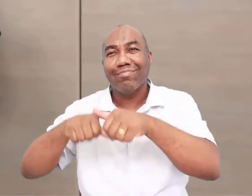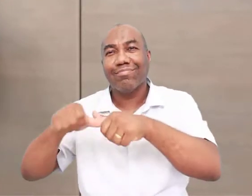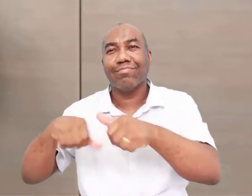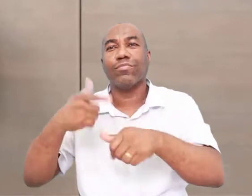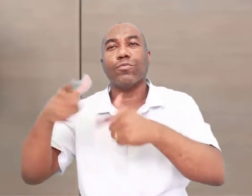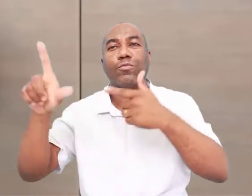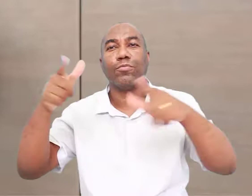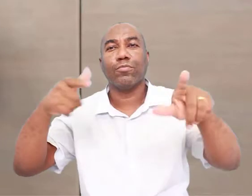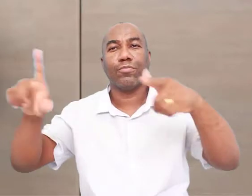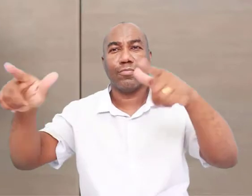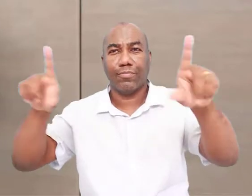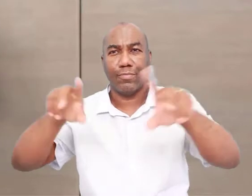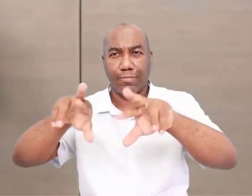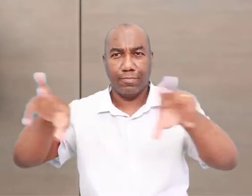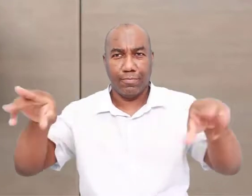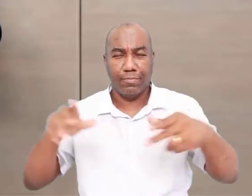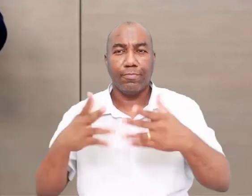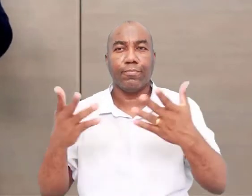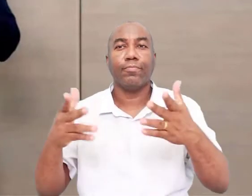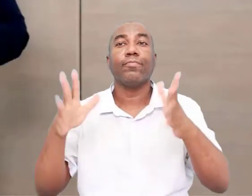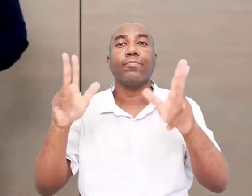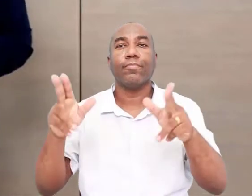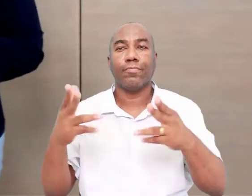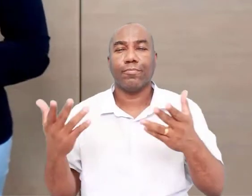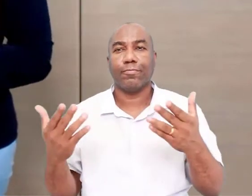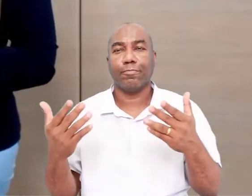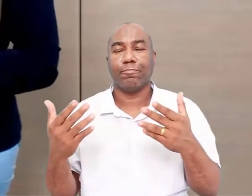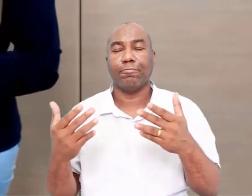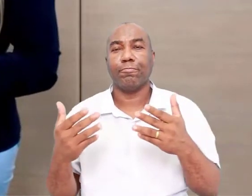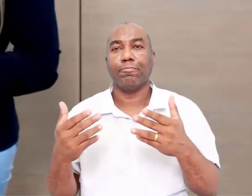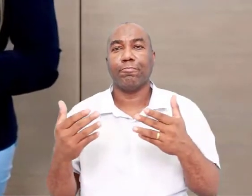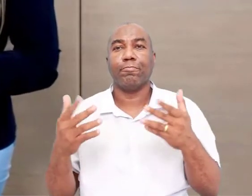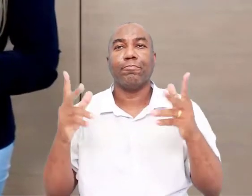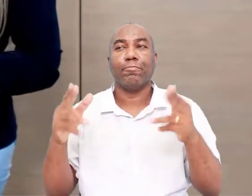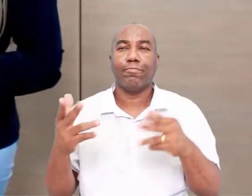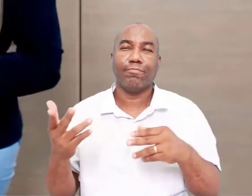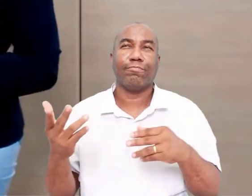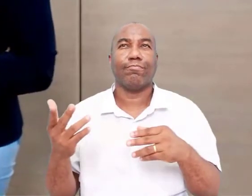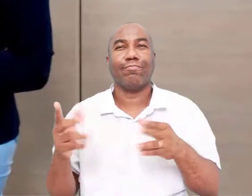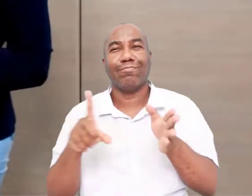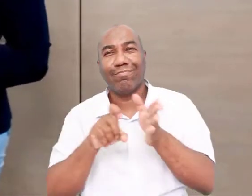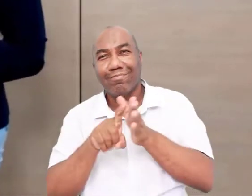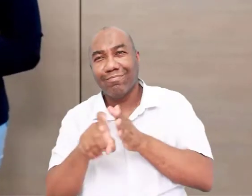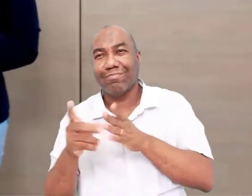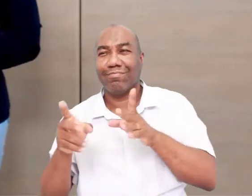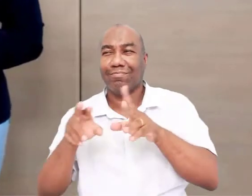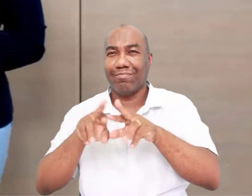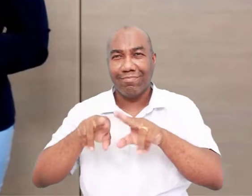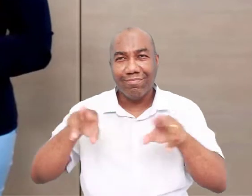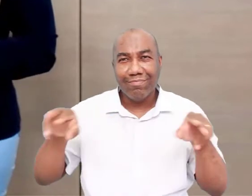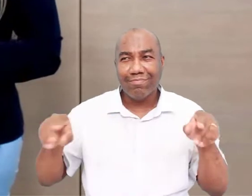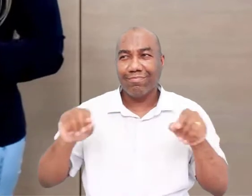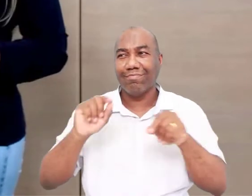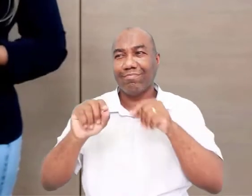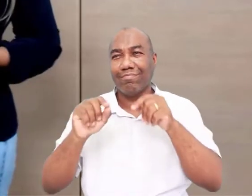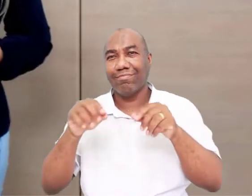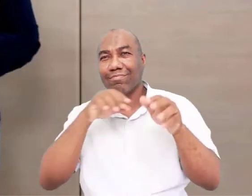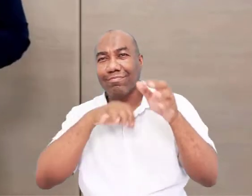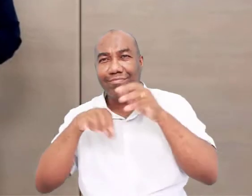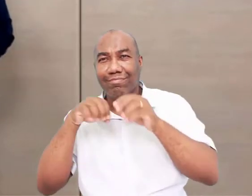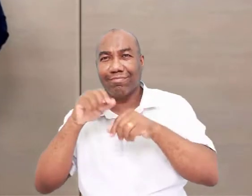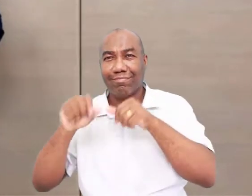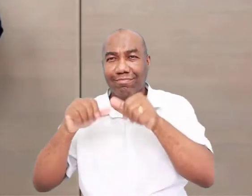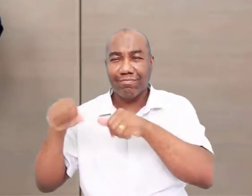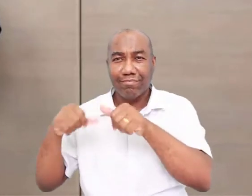necessidade de sobrevivência. Aquelas, os organismos, e aquela, obviamente, aqueles seres que não conseguem se